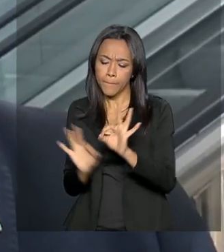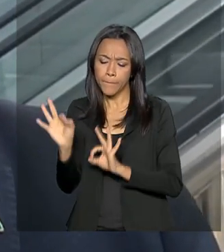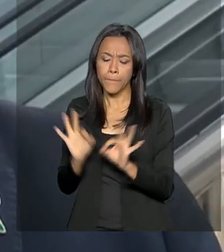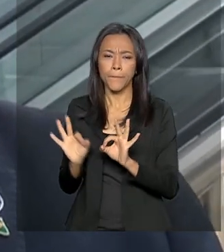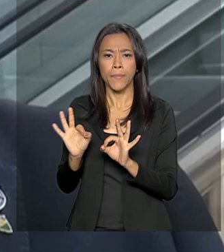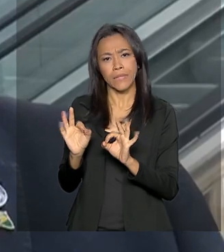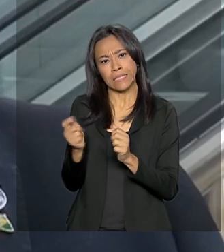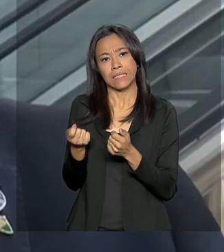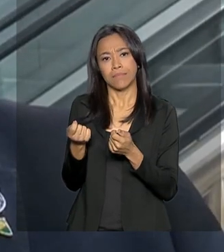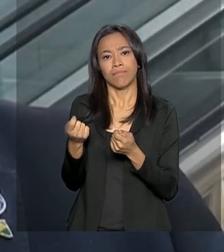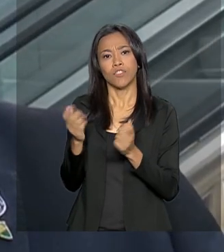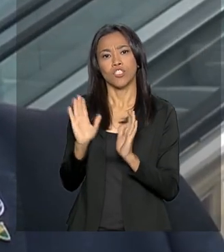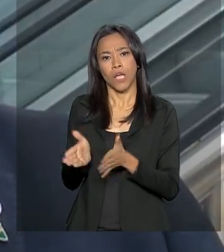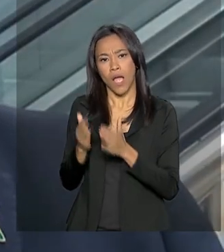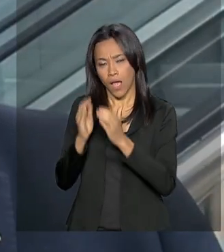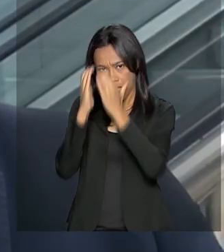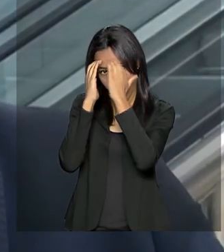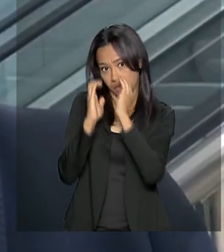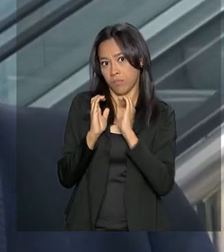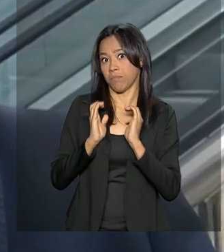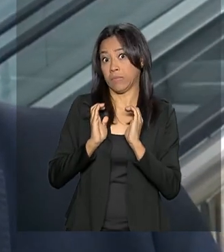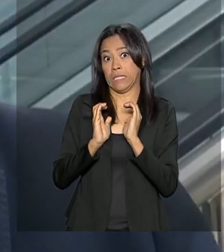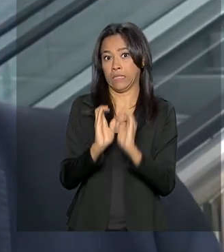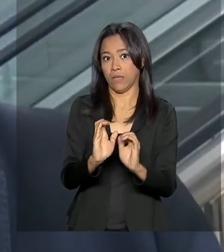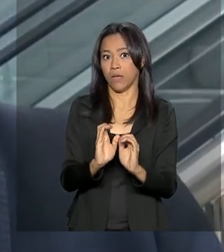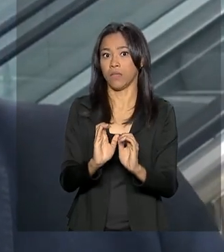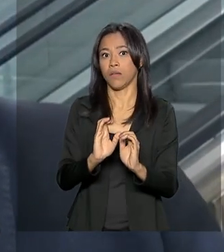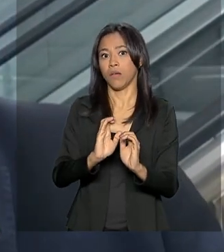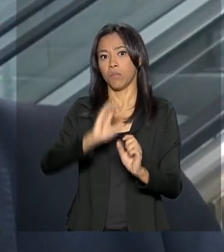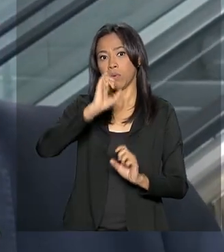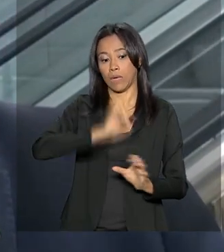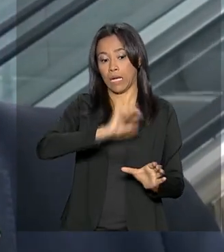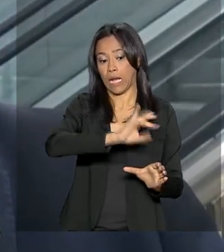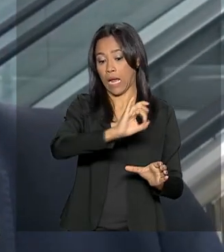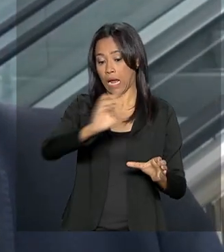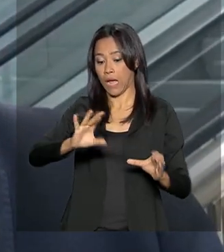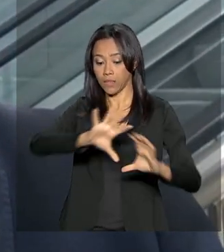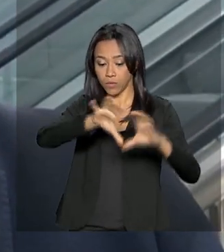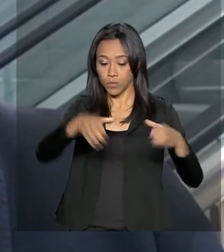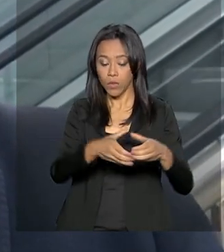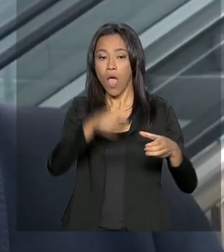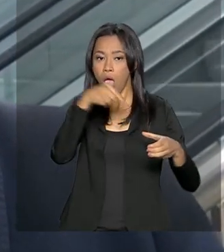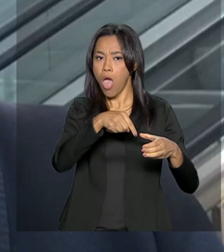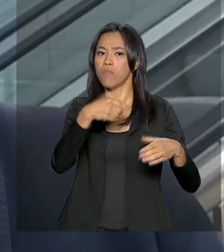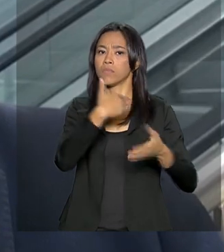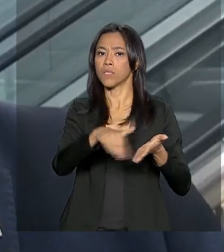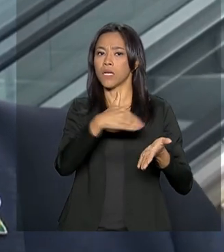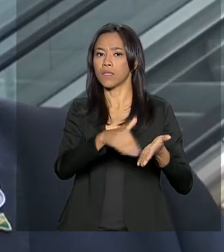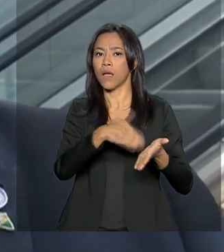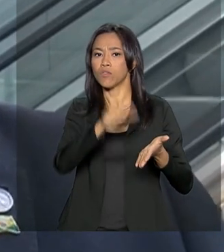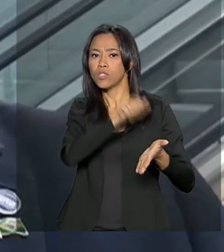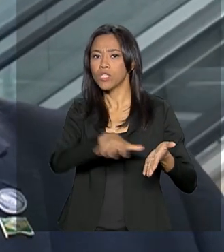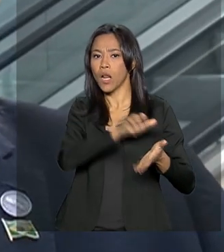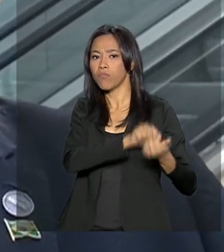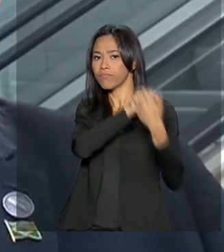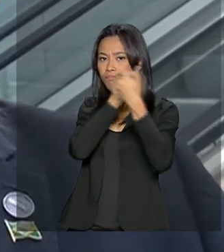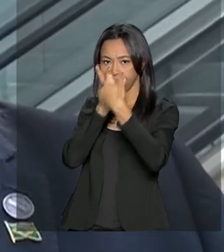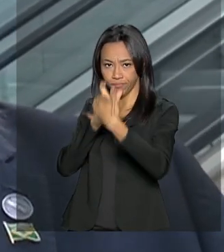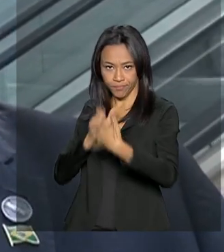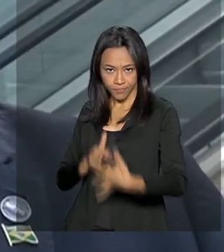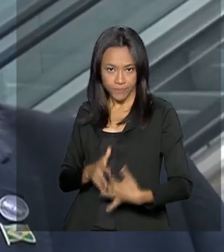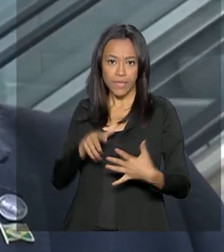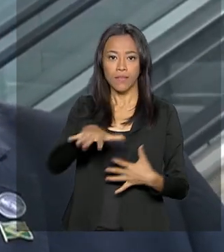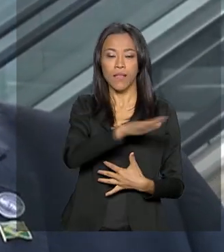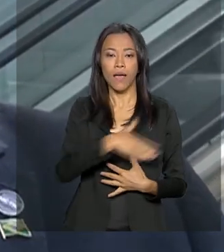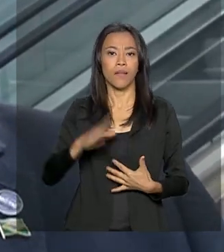respeitada pelos membros. Isso foi relatado pelo secretário-geral. Na parte de Ciência, Tecnologia,